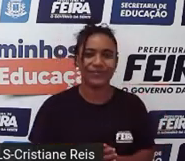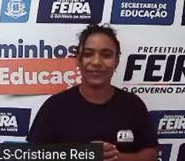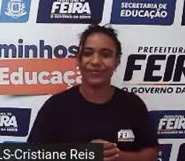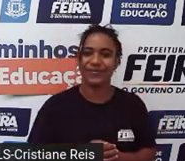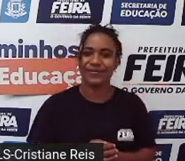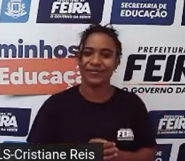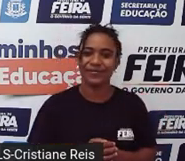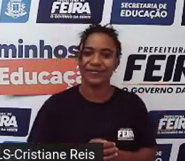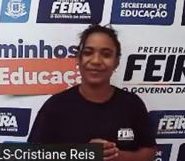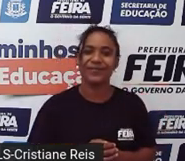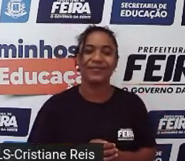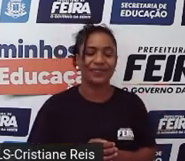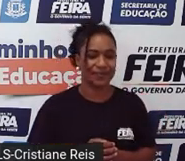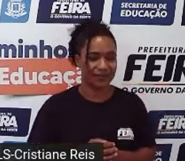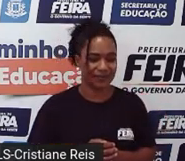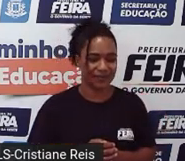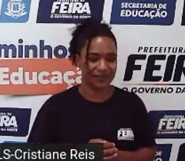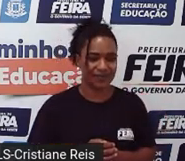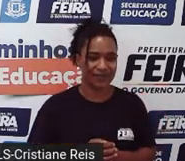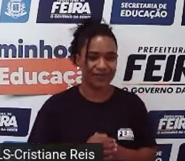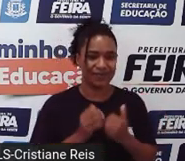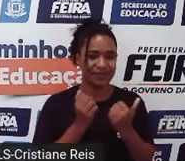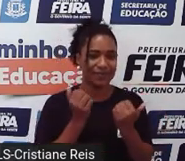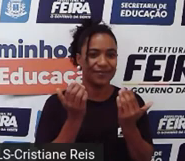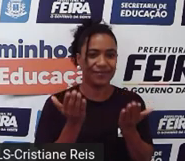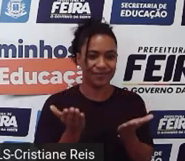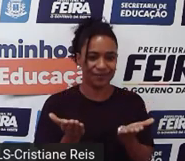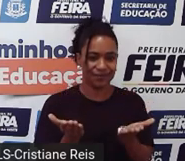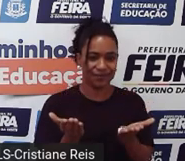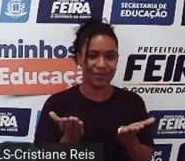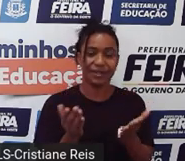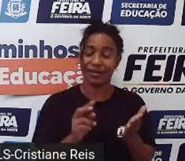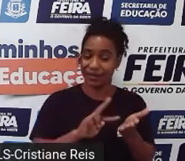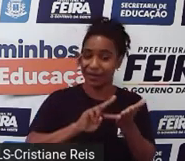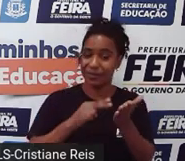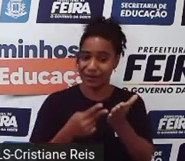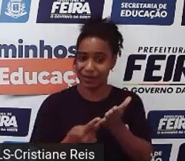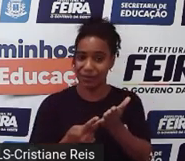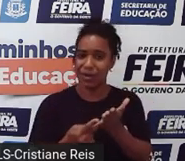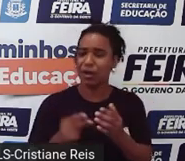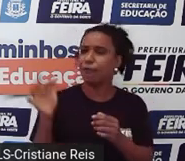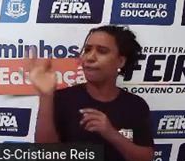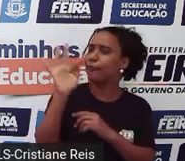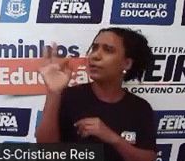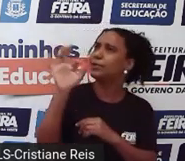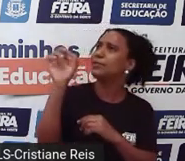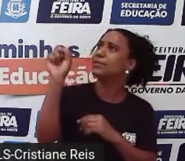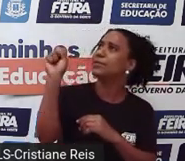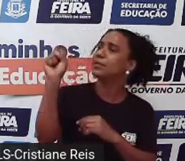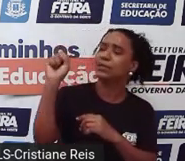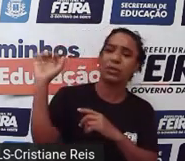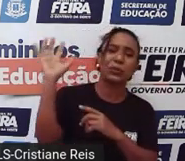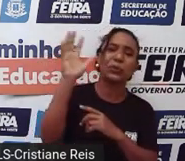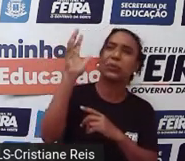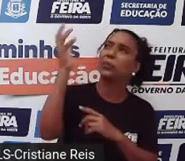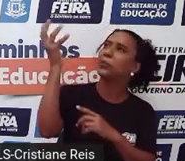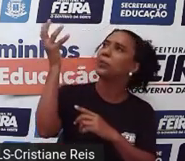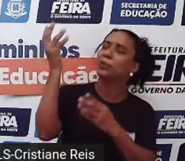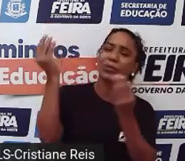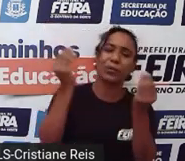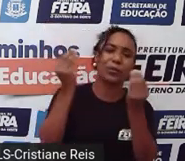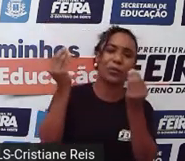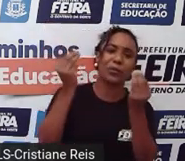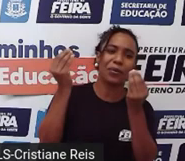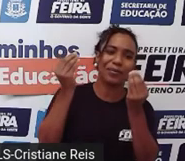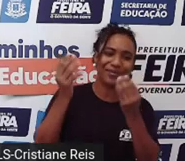What's the weather like em Feira de Santana? Como está o tempo, as condições climáticas em Feira de Santana?